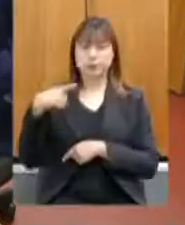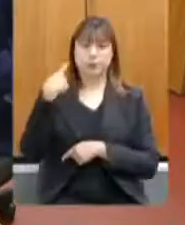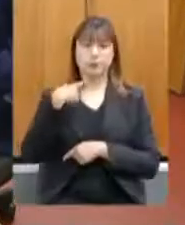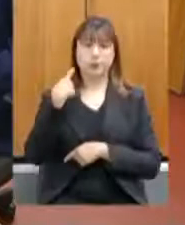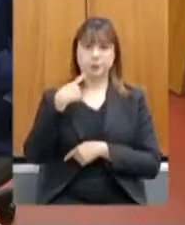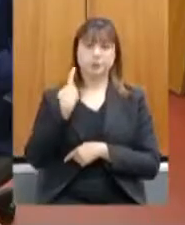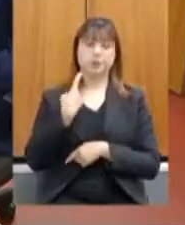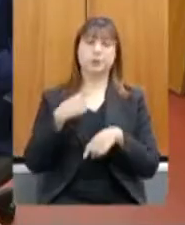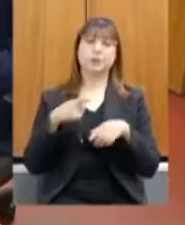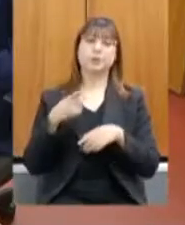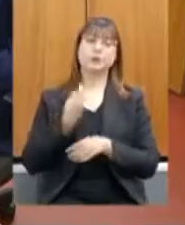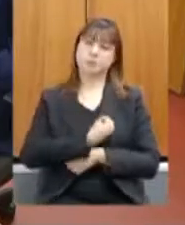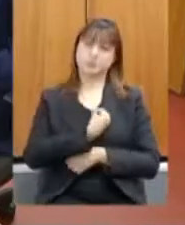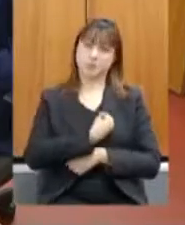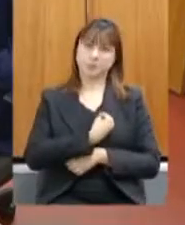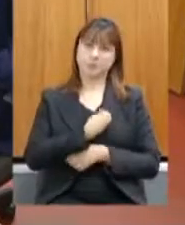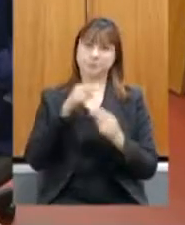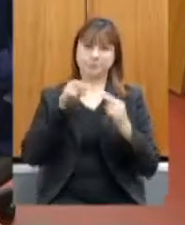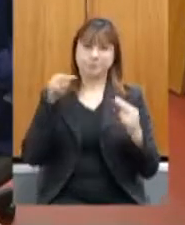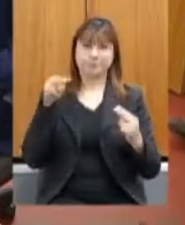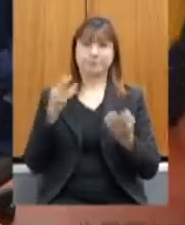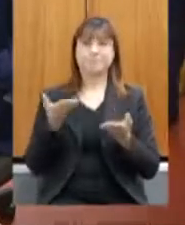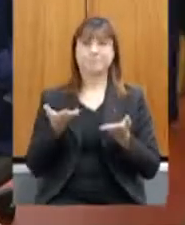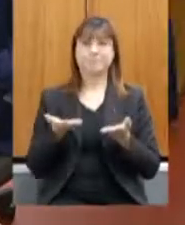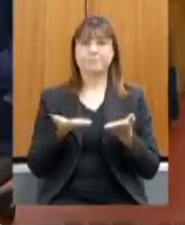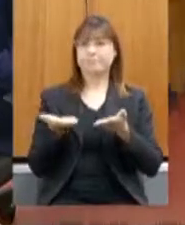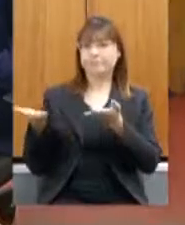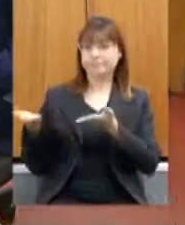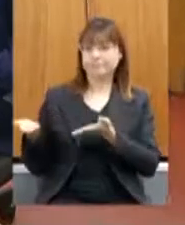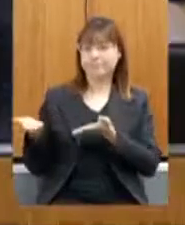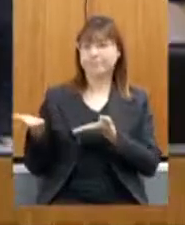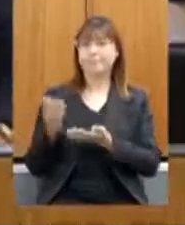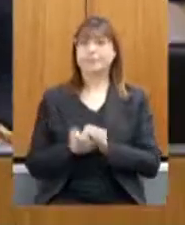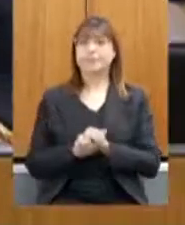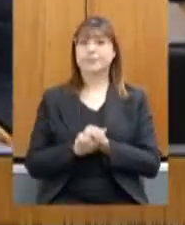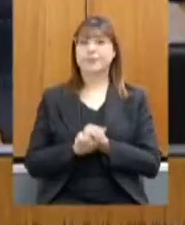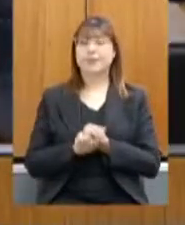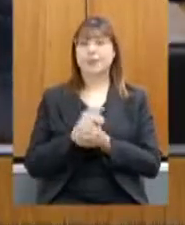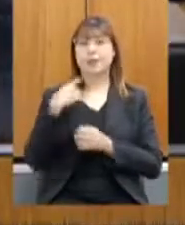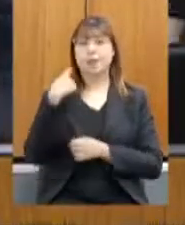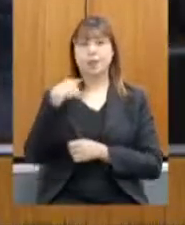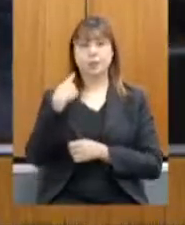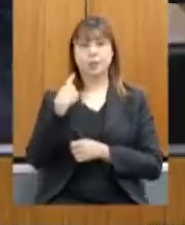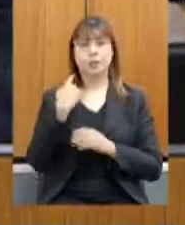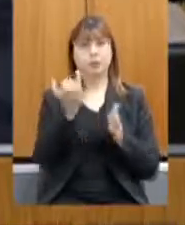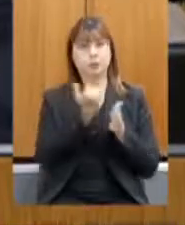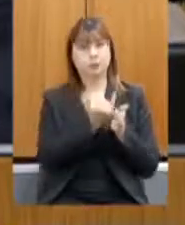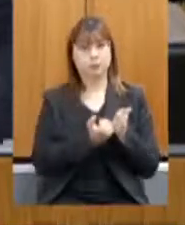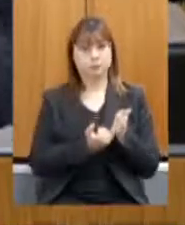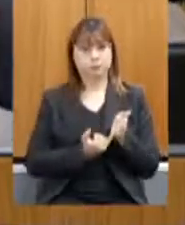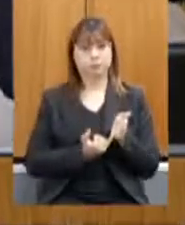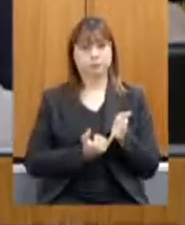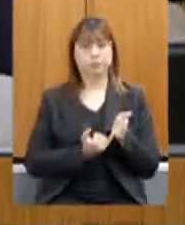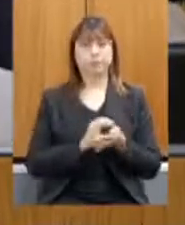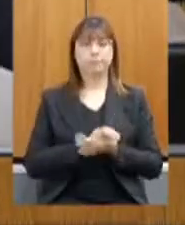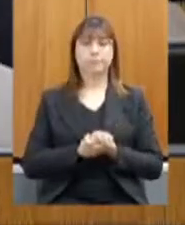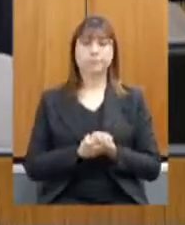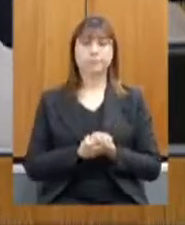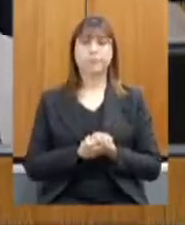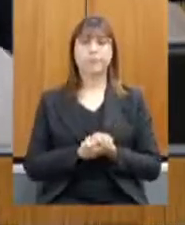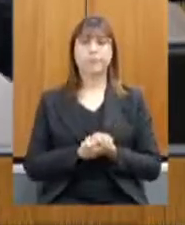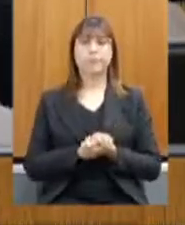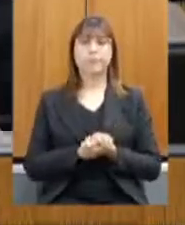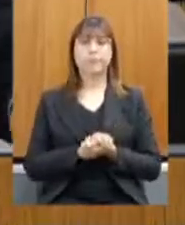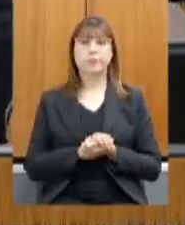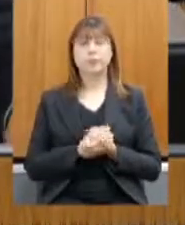passará a palavra aos deputados inscritos e, inicialmente, como